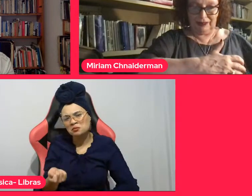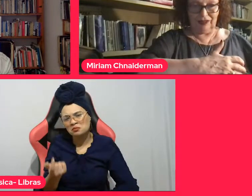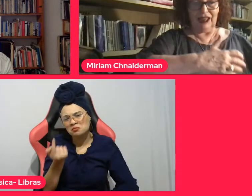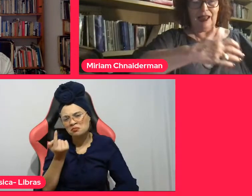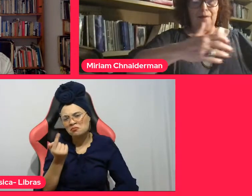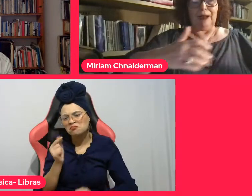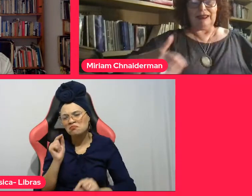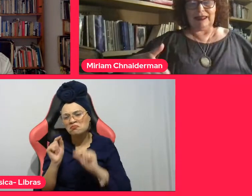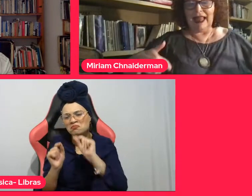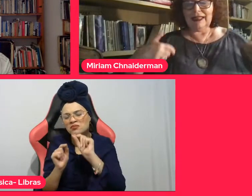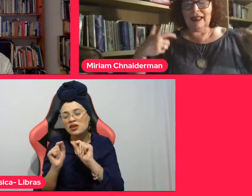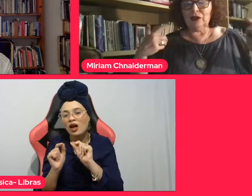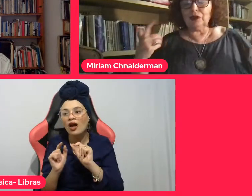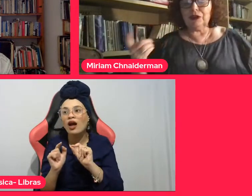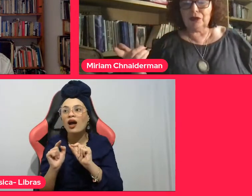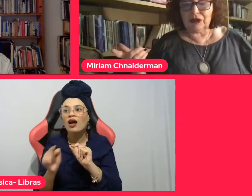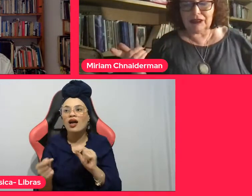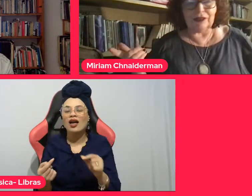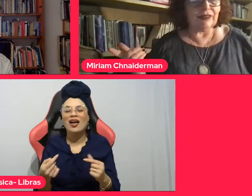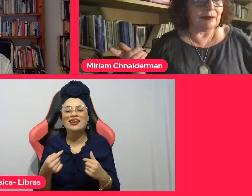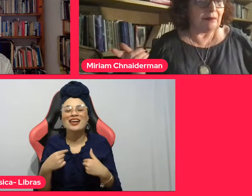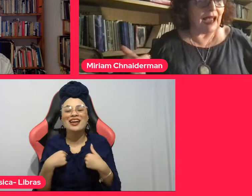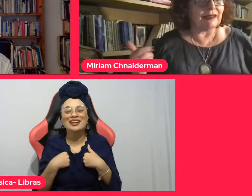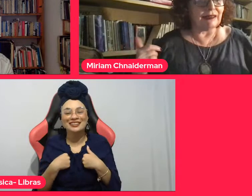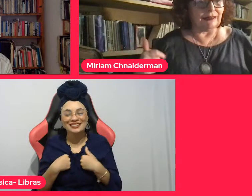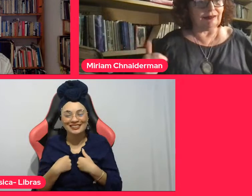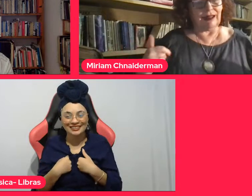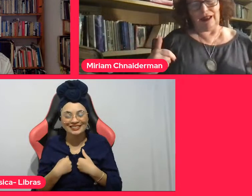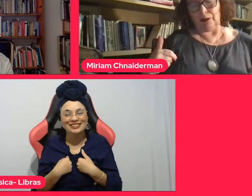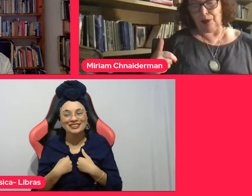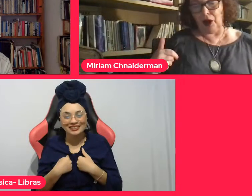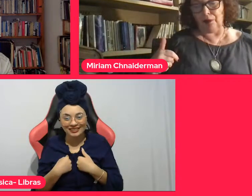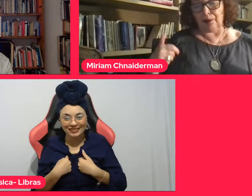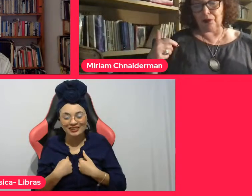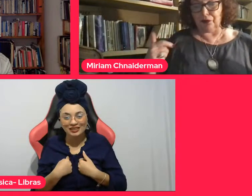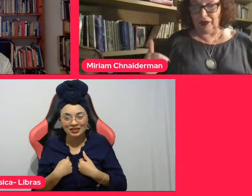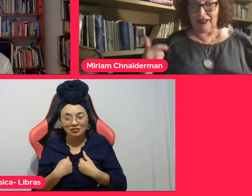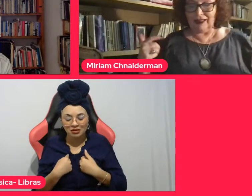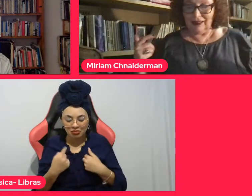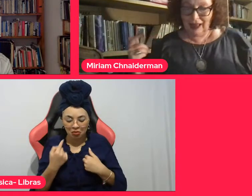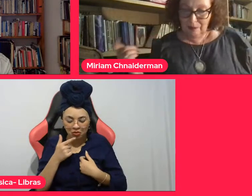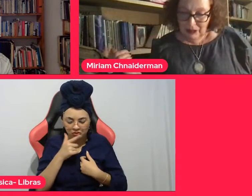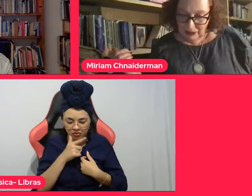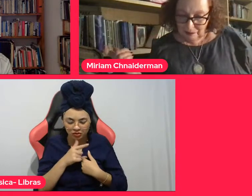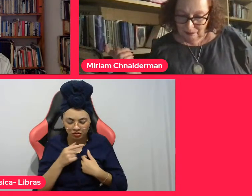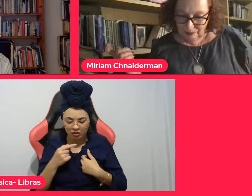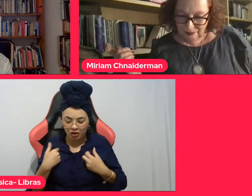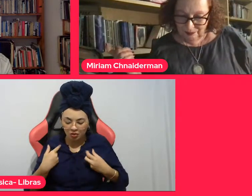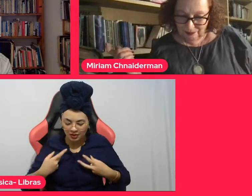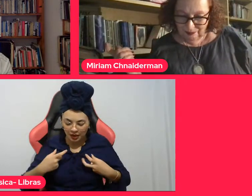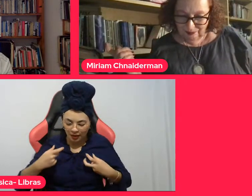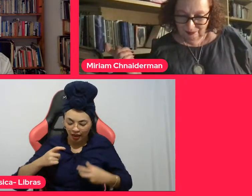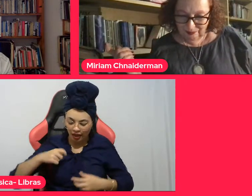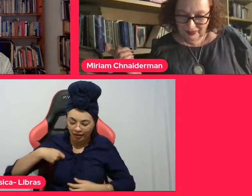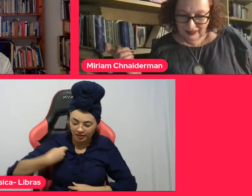espelho. Mas essa constituição da imagem dele próprio vem da mãe.